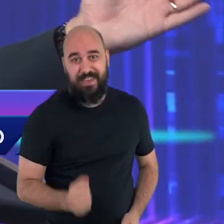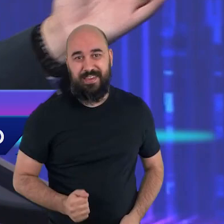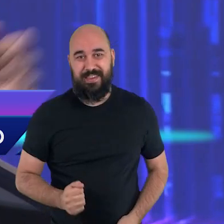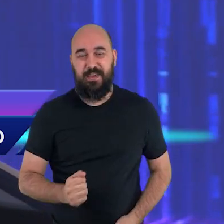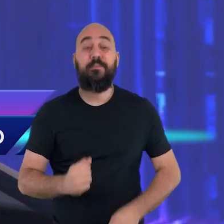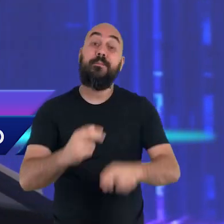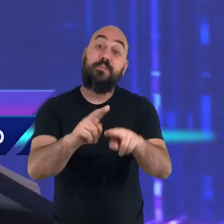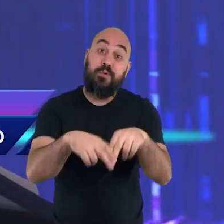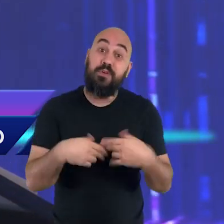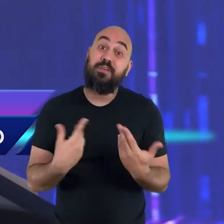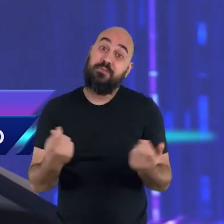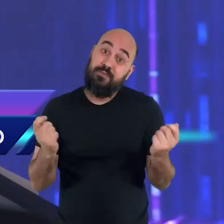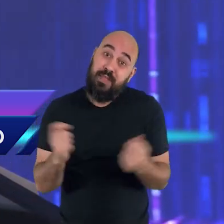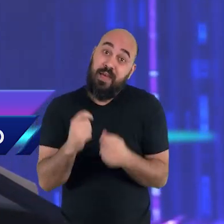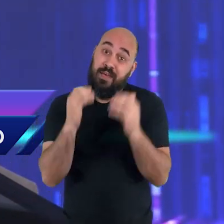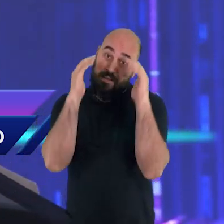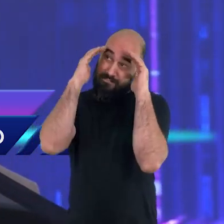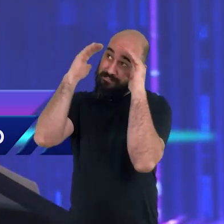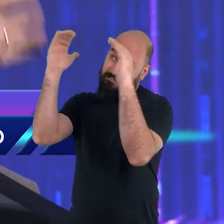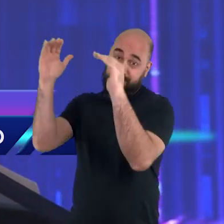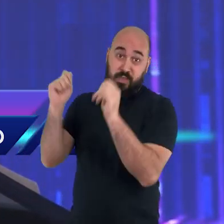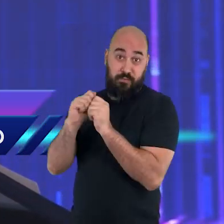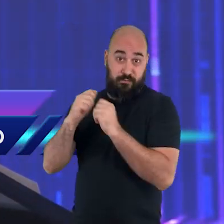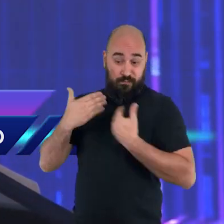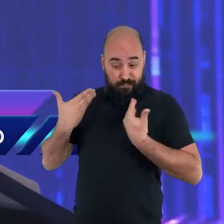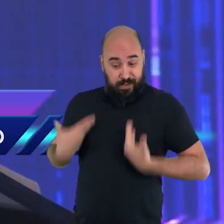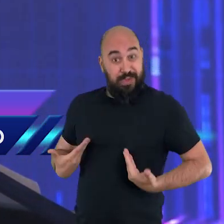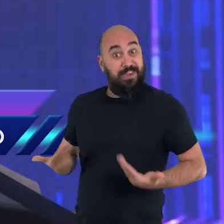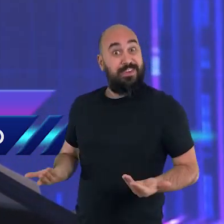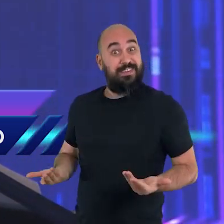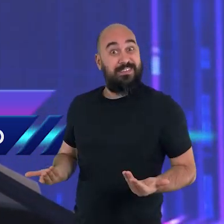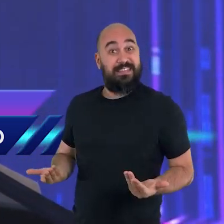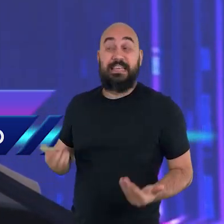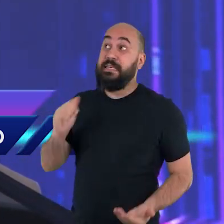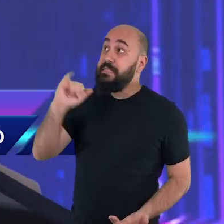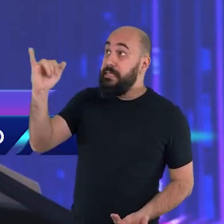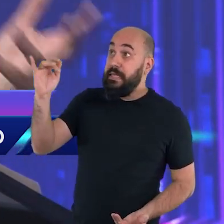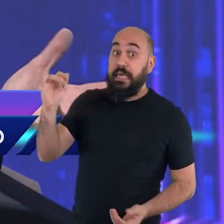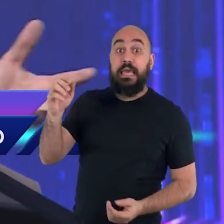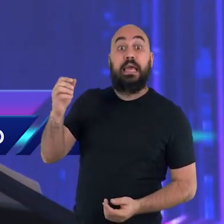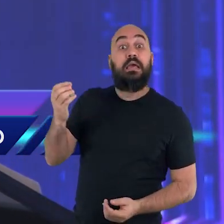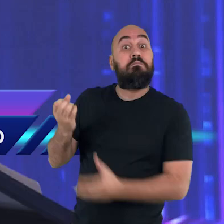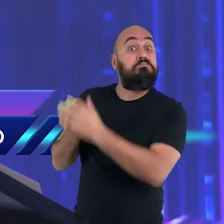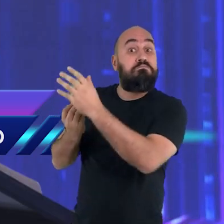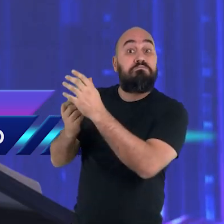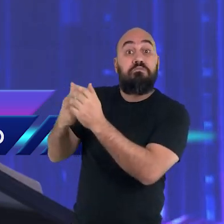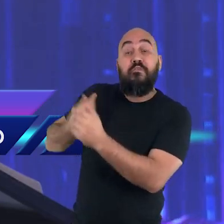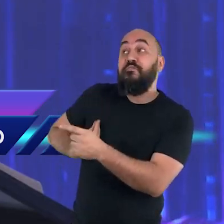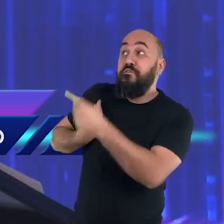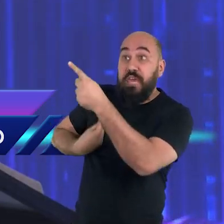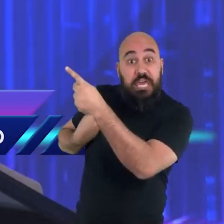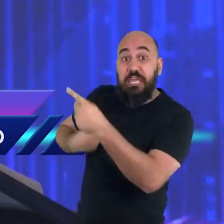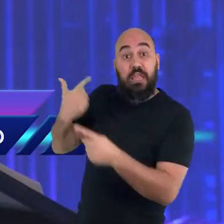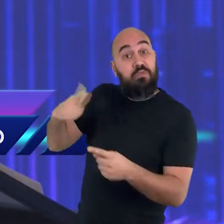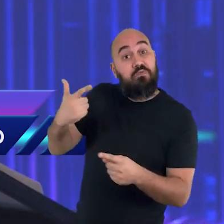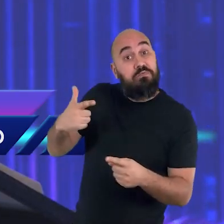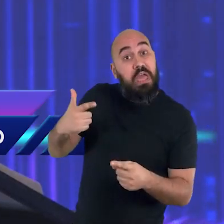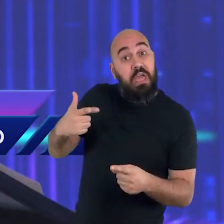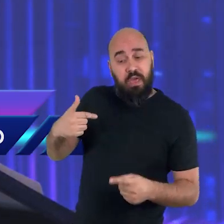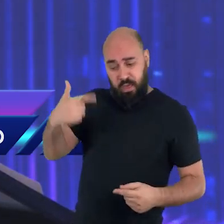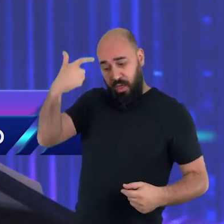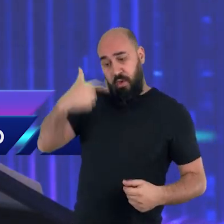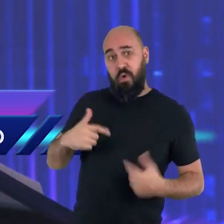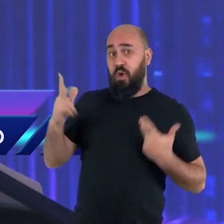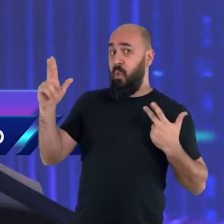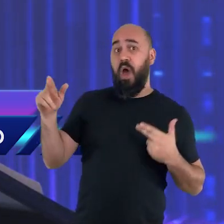Porque Ele é o nosso Criador. Sem Ele nós não existiríamos. Sem Ele nós não estaríamos aqui. É por Ele que eu e